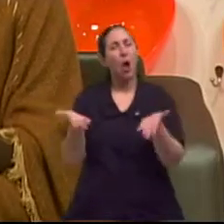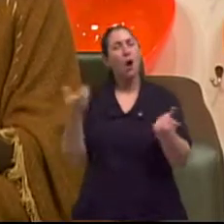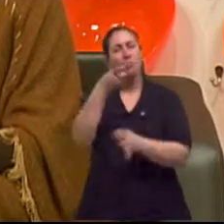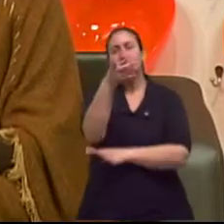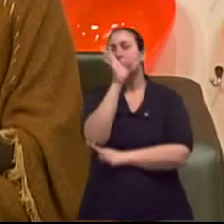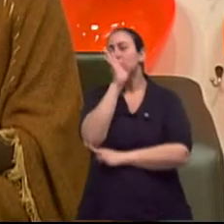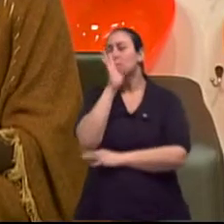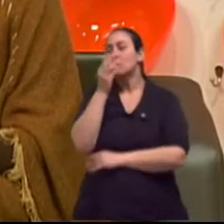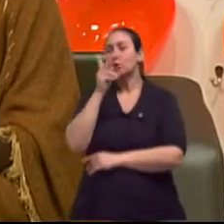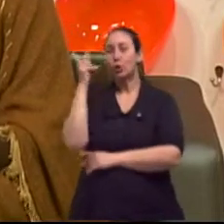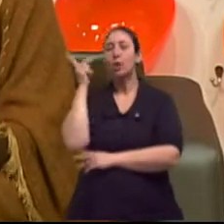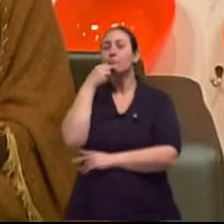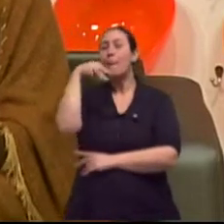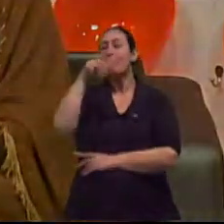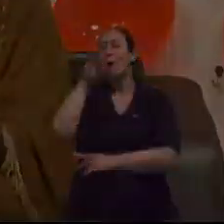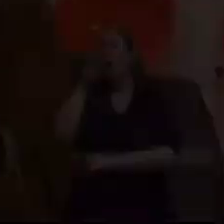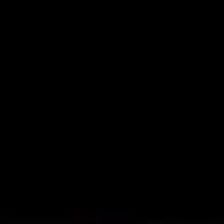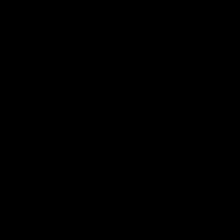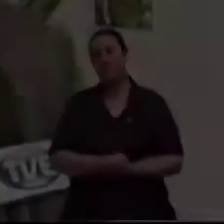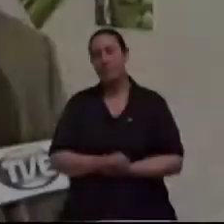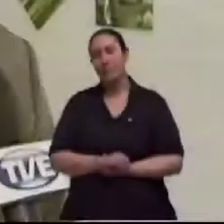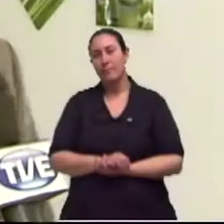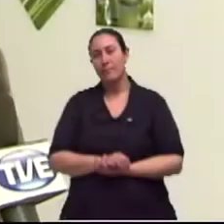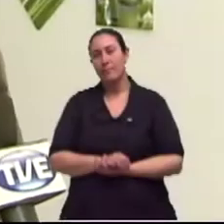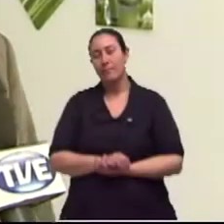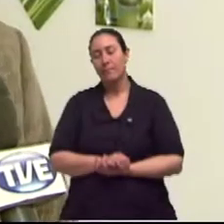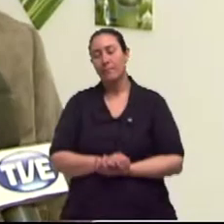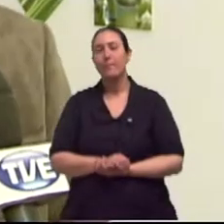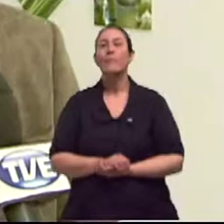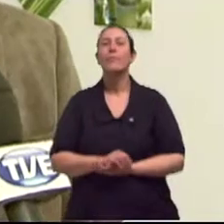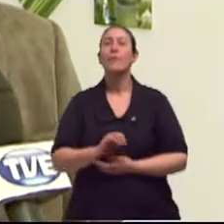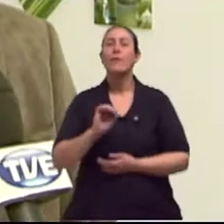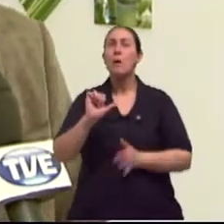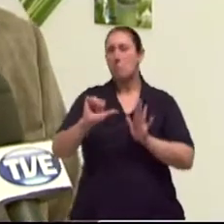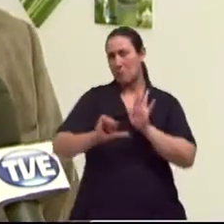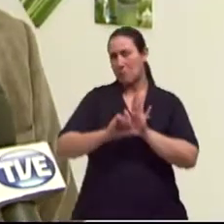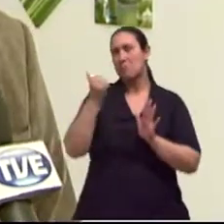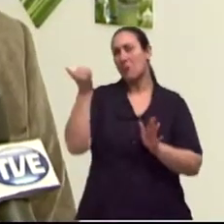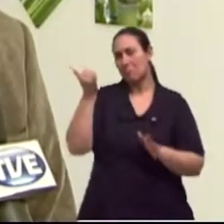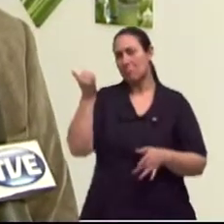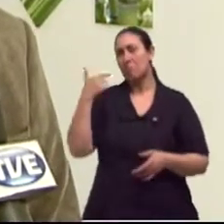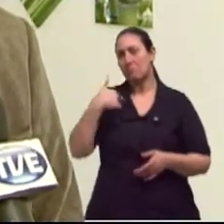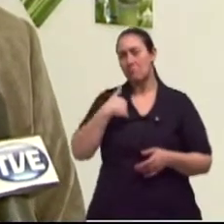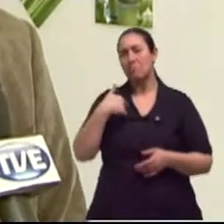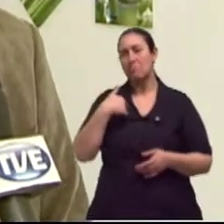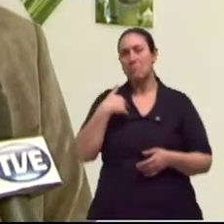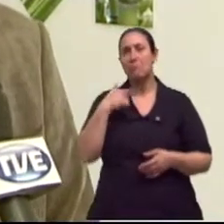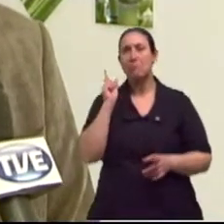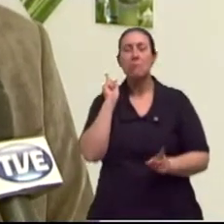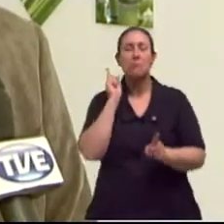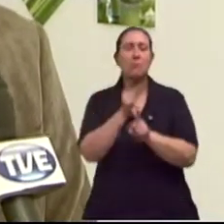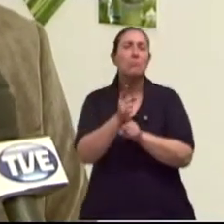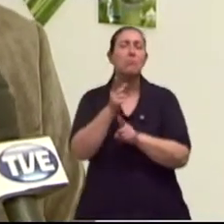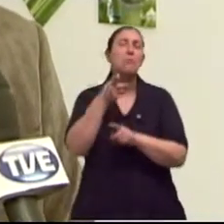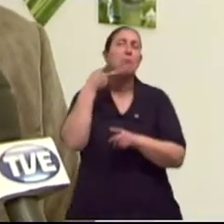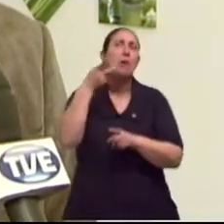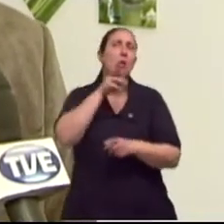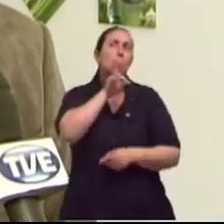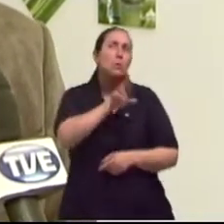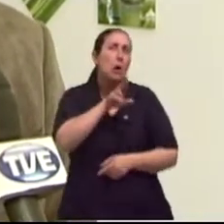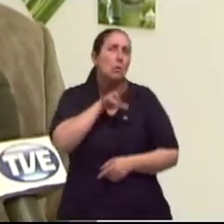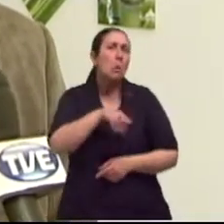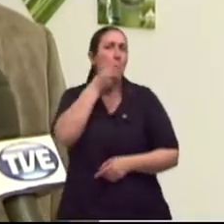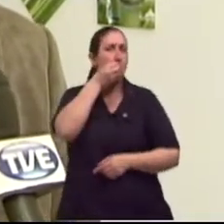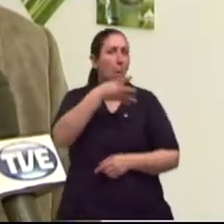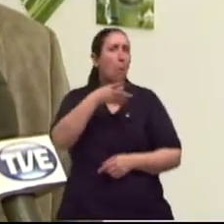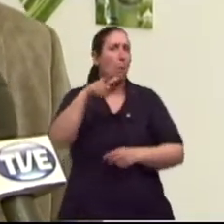de 46 anos. Eu já havia visto falar da cultura e dos resultados que as pessoas